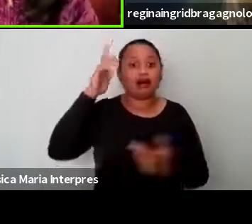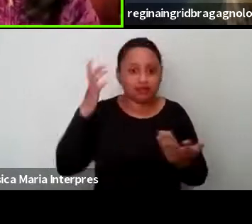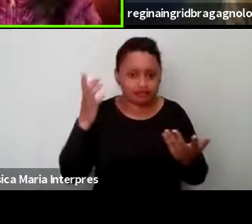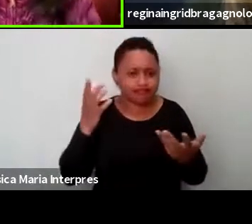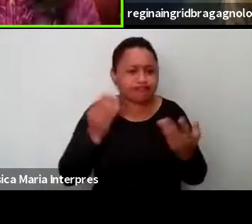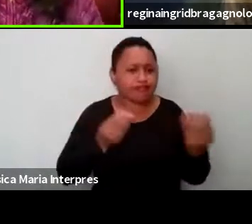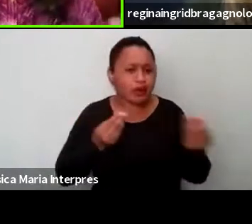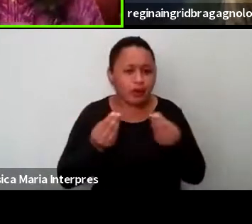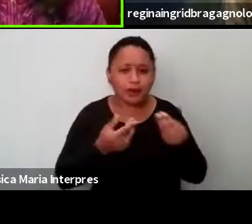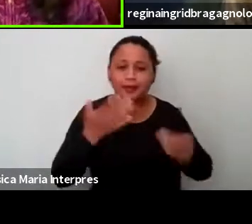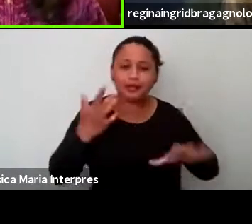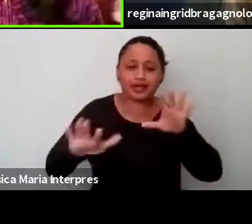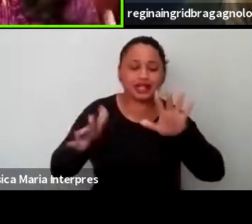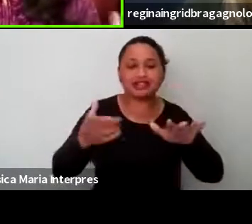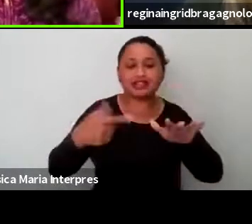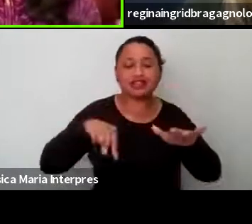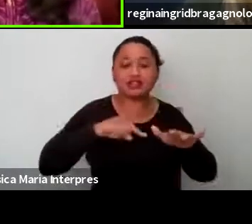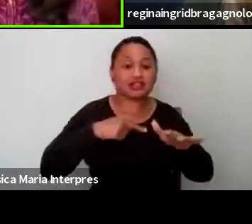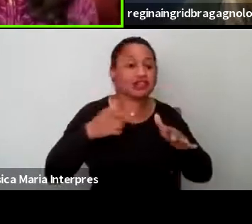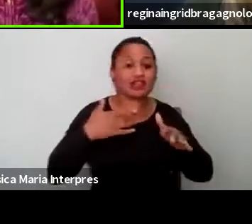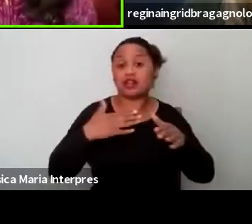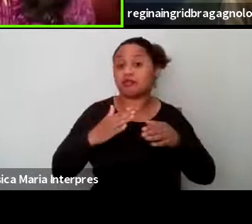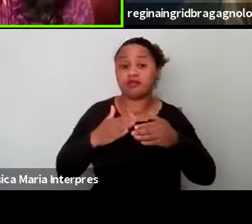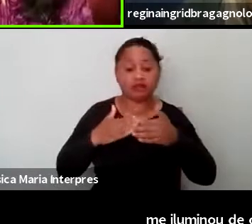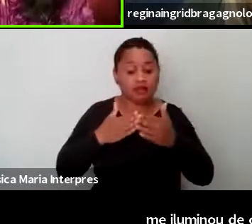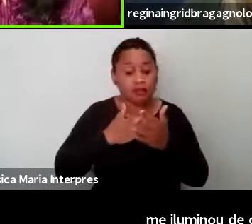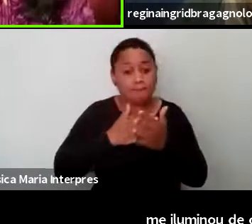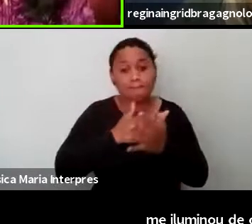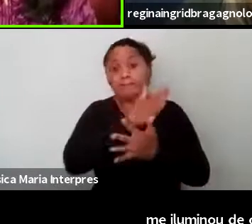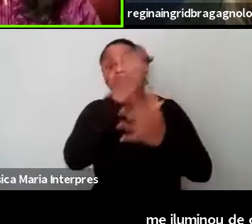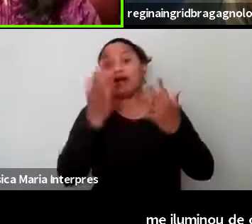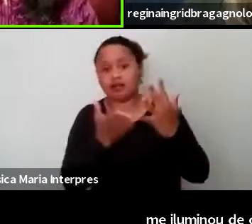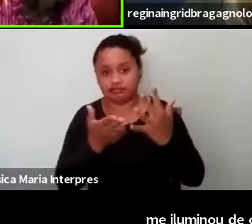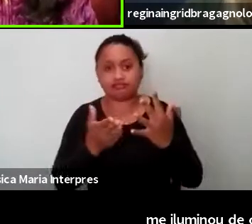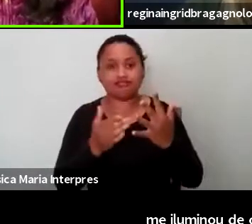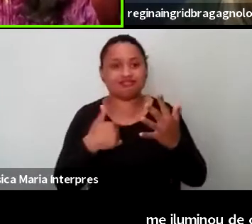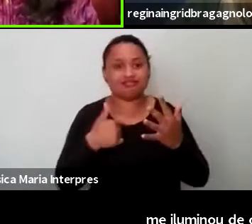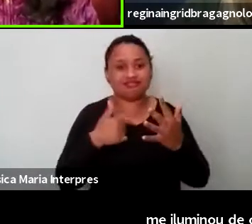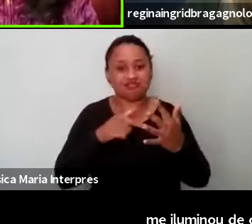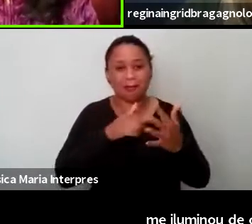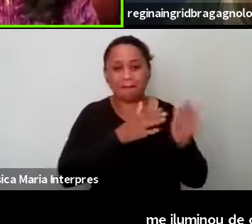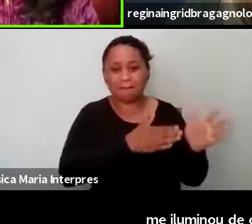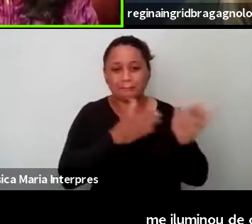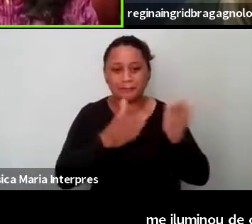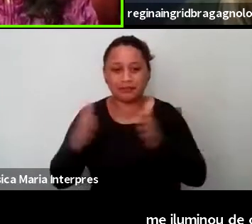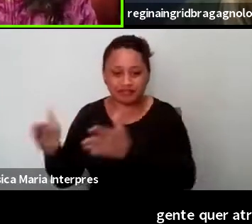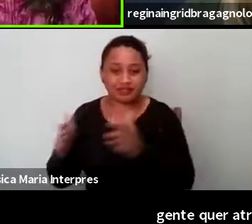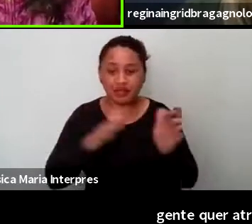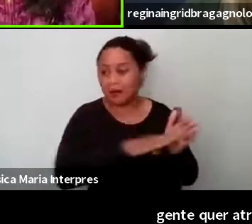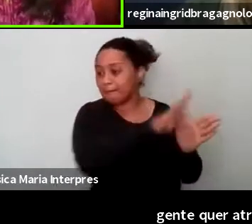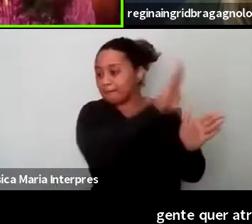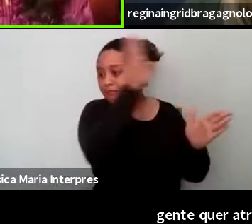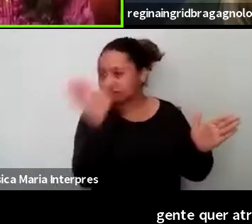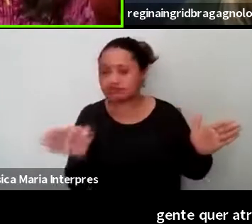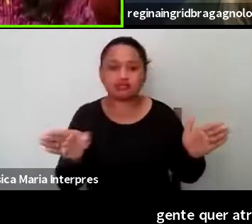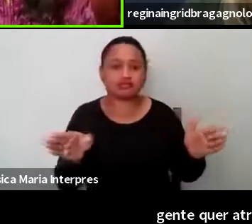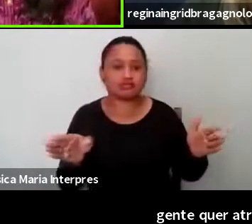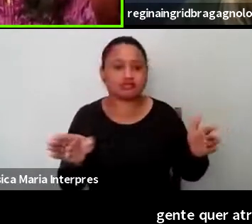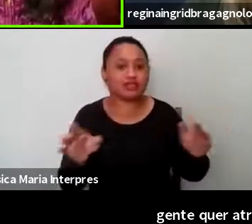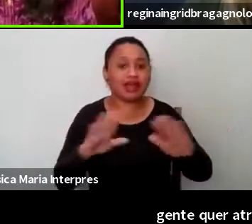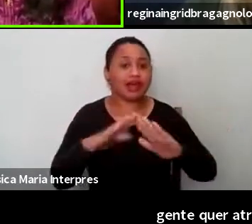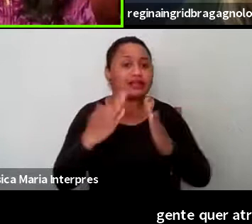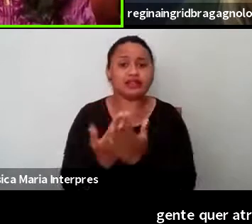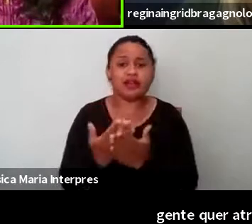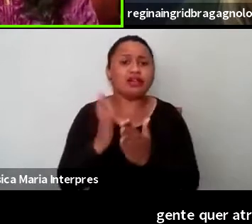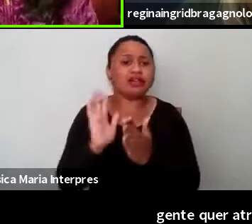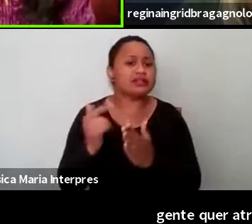às vezes, a gente quer atravessar etapas nesse processo de diálogo e, obviamente, que a escola está muito acostumada a